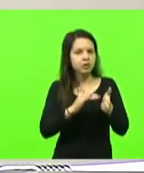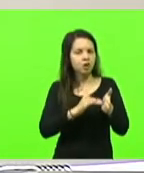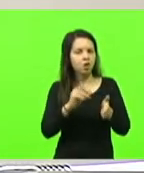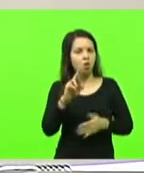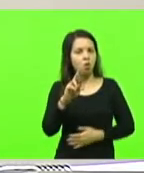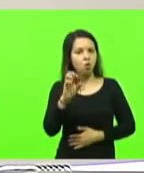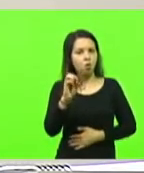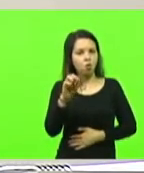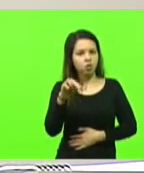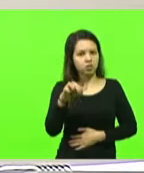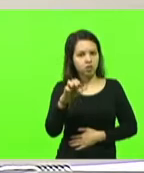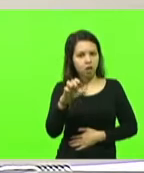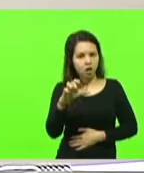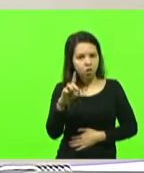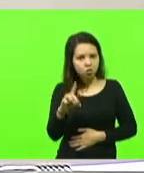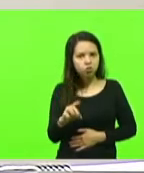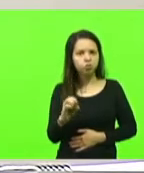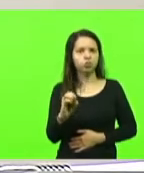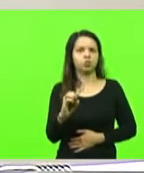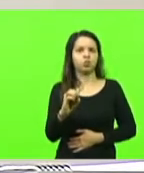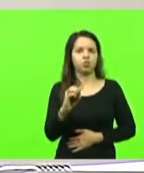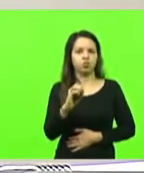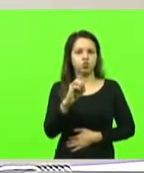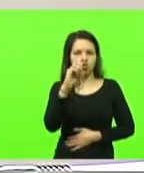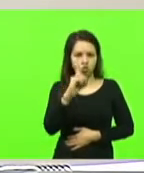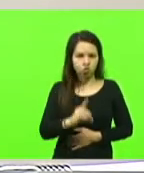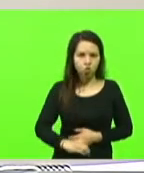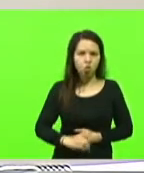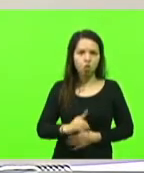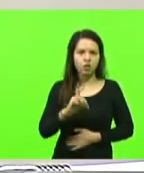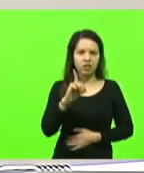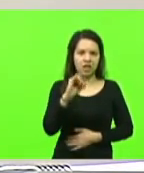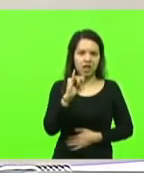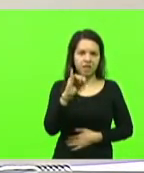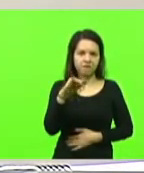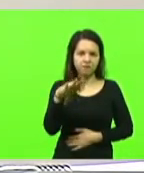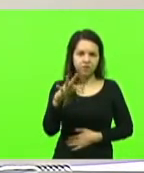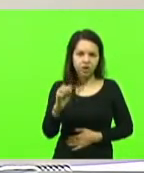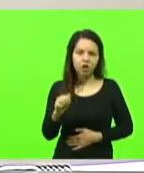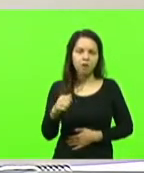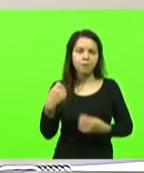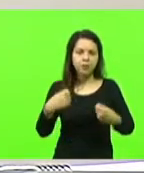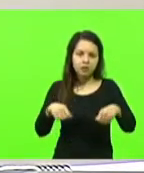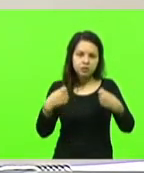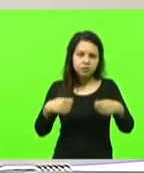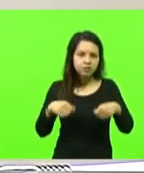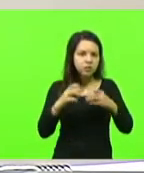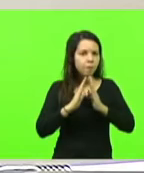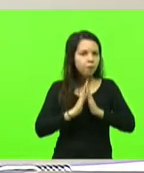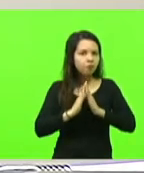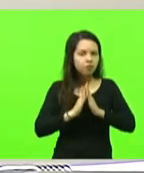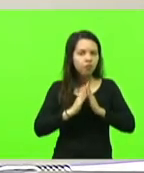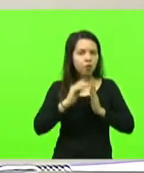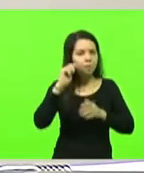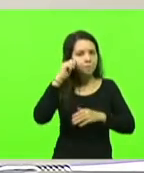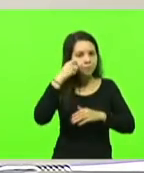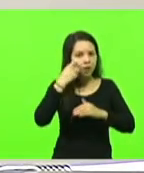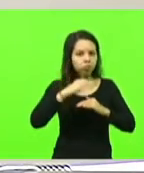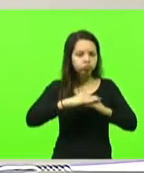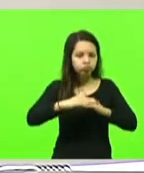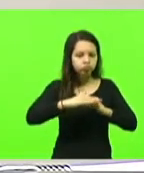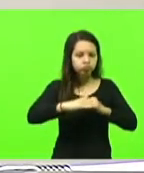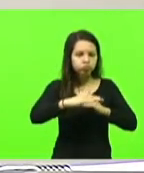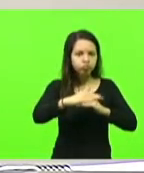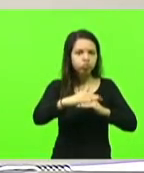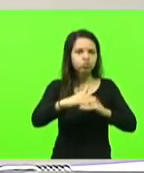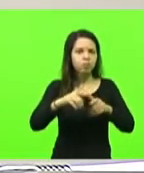diretor do DINFRA, que, pelo amor de Deus, pelo menos faça um tapa-buraco na 470, e lá na 163, que está